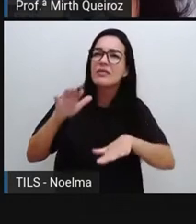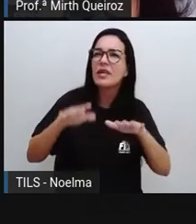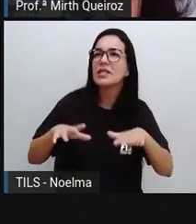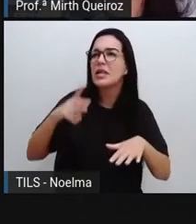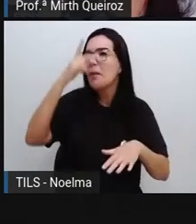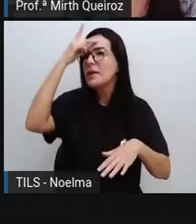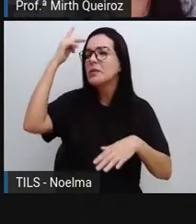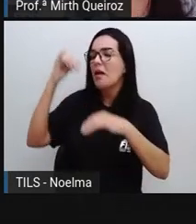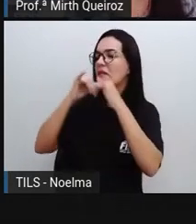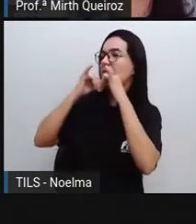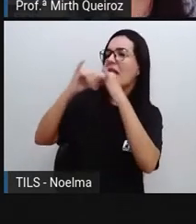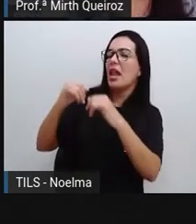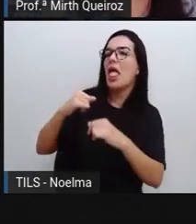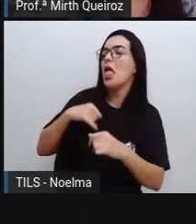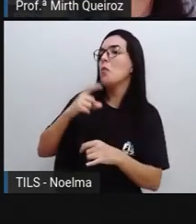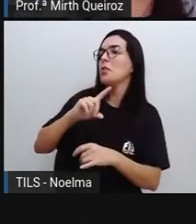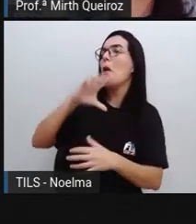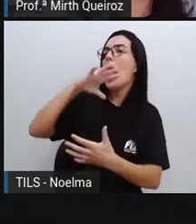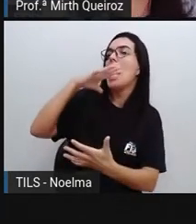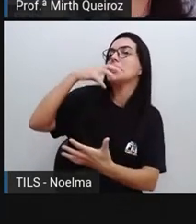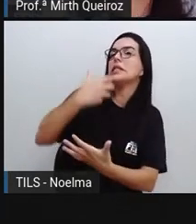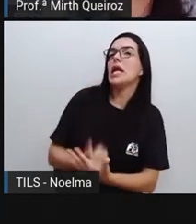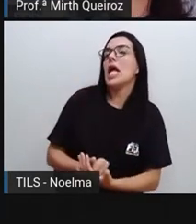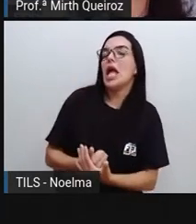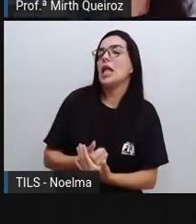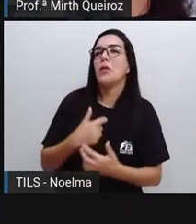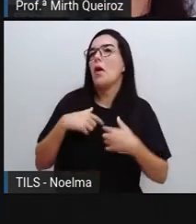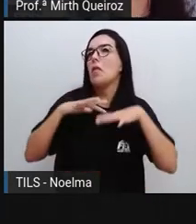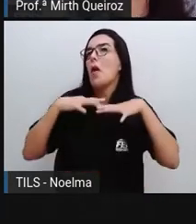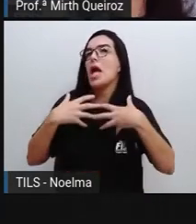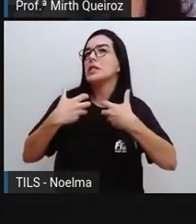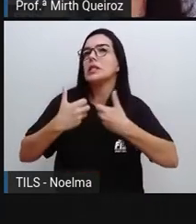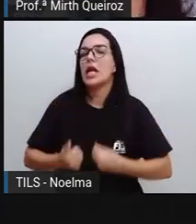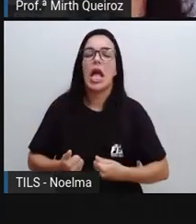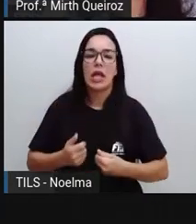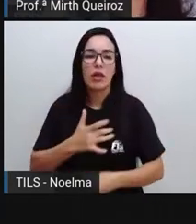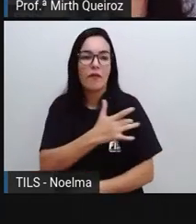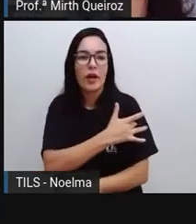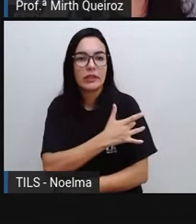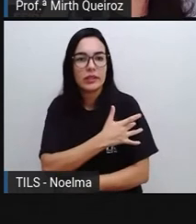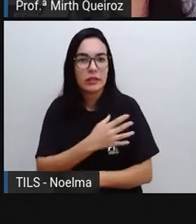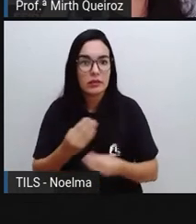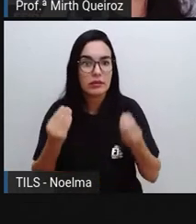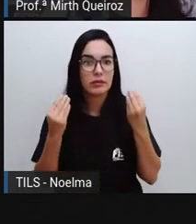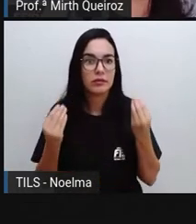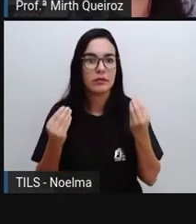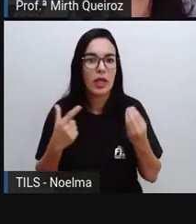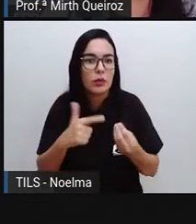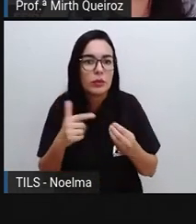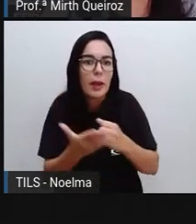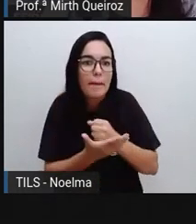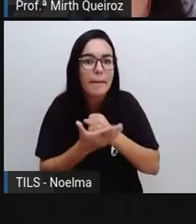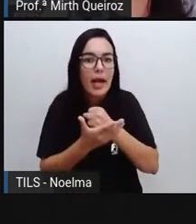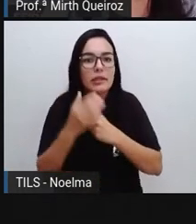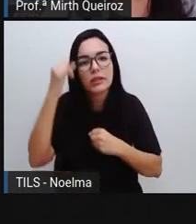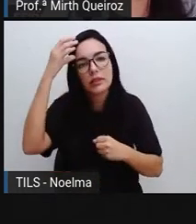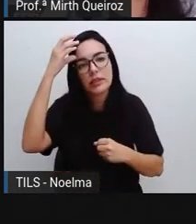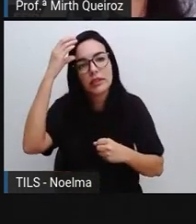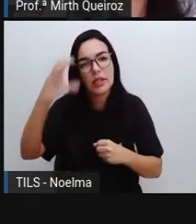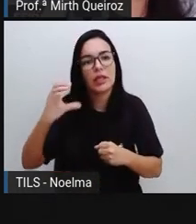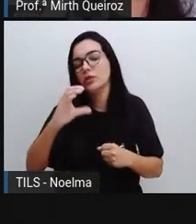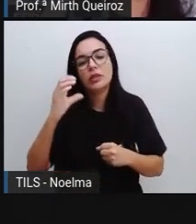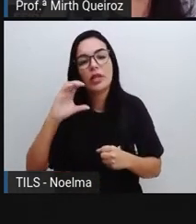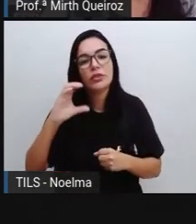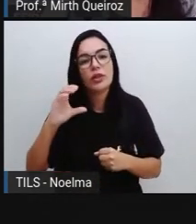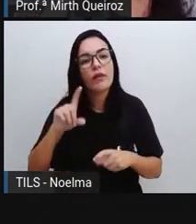vacina, e eu já começo a divulgar que a vacina não faz efeito, sem nenhum tipo de base científica. E isso é muito